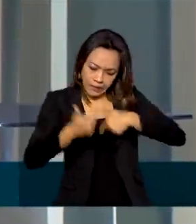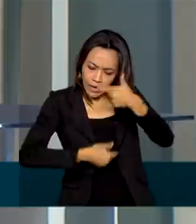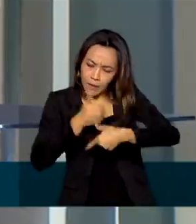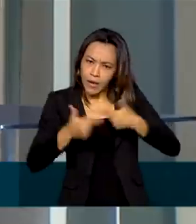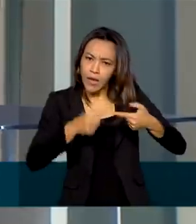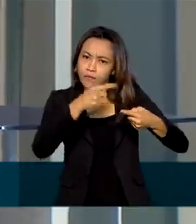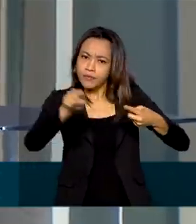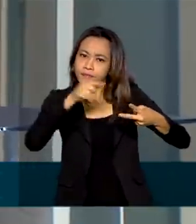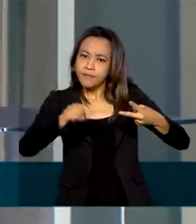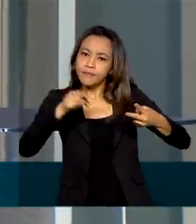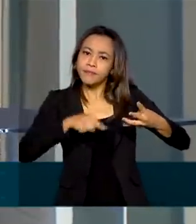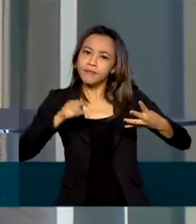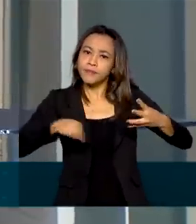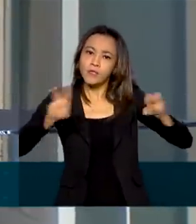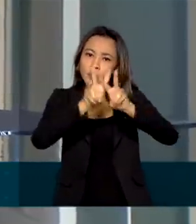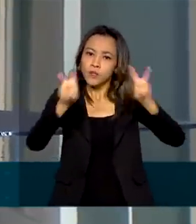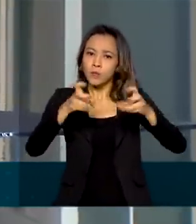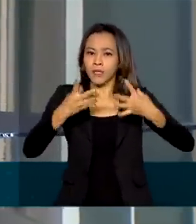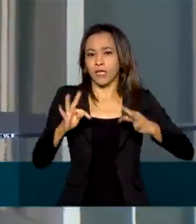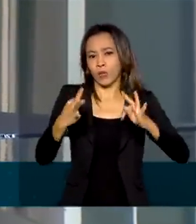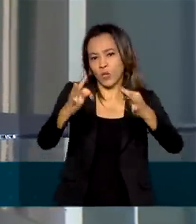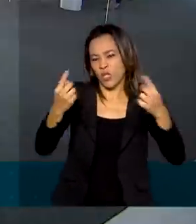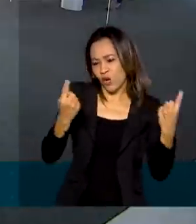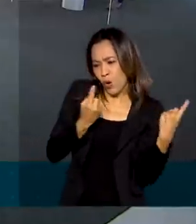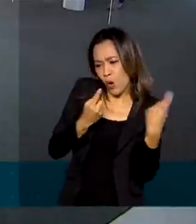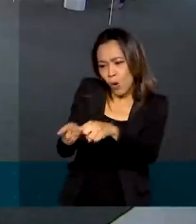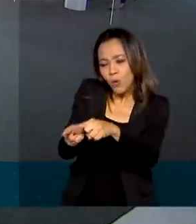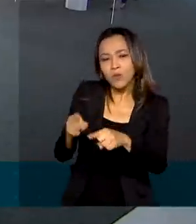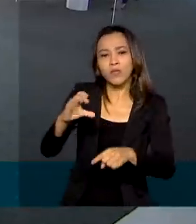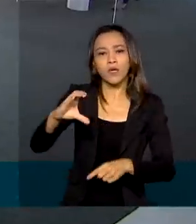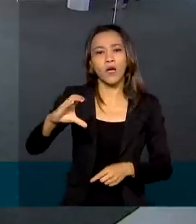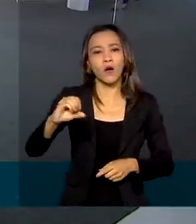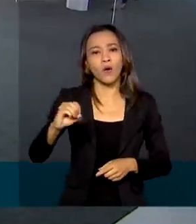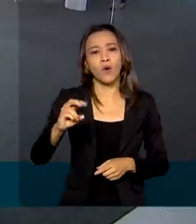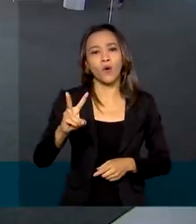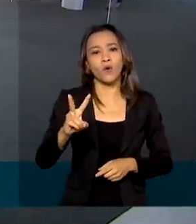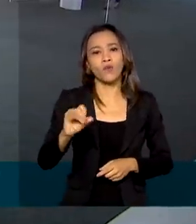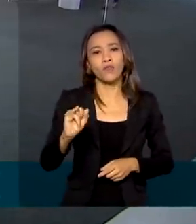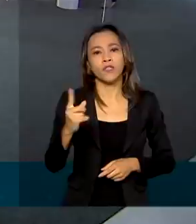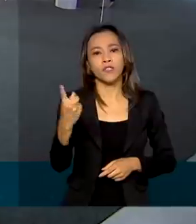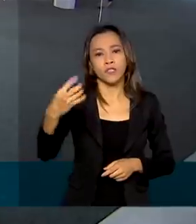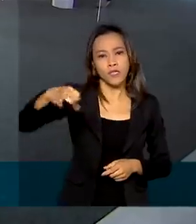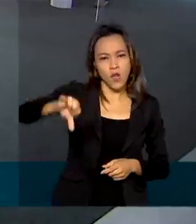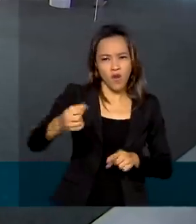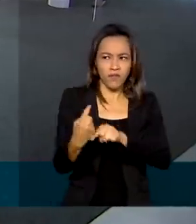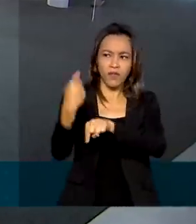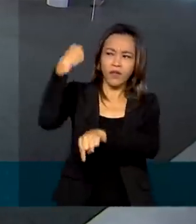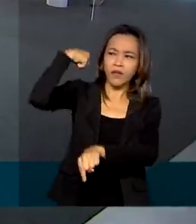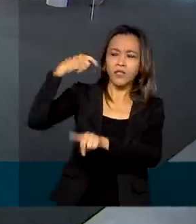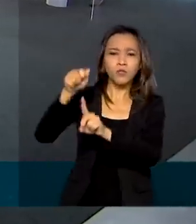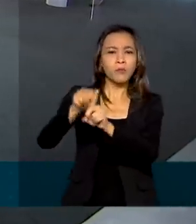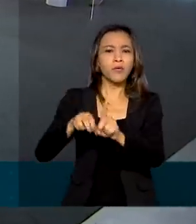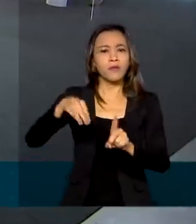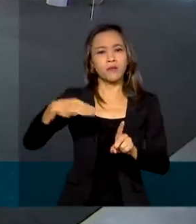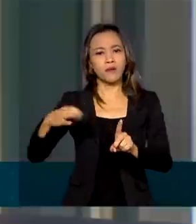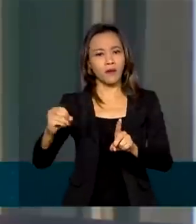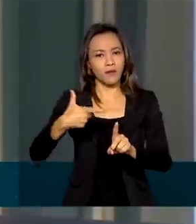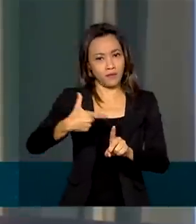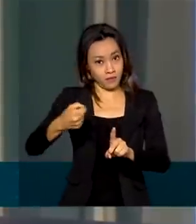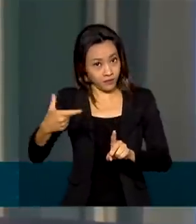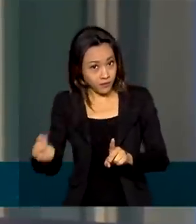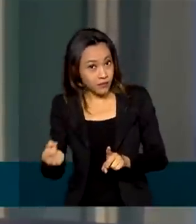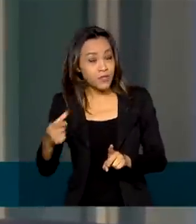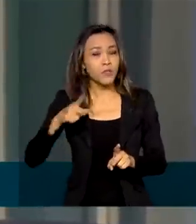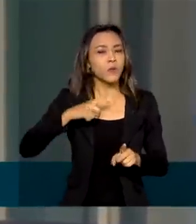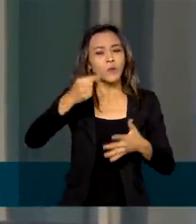tecnologias para o combate à Covid-19 desde o início da pandemia, em março de 2020. Entre